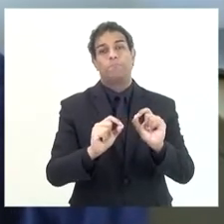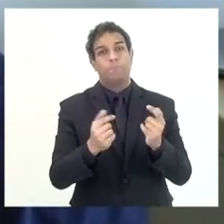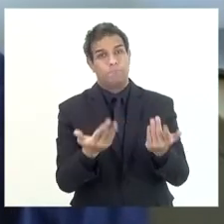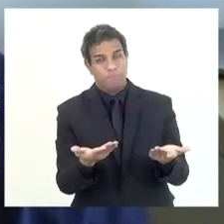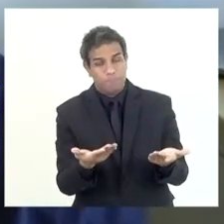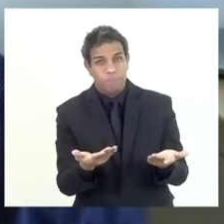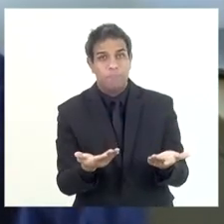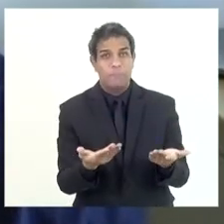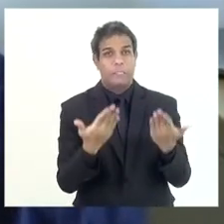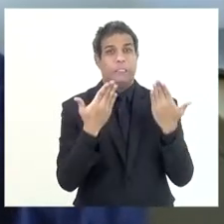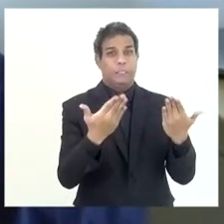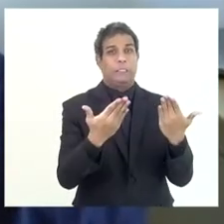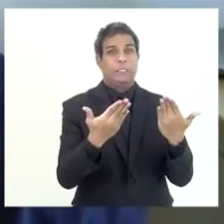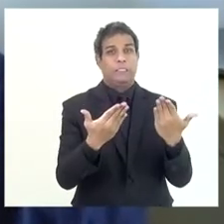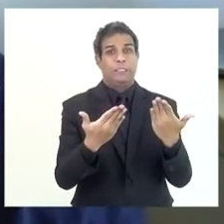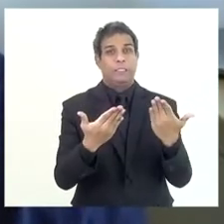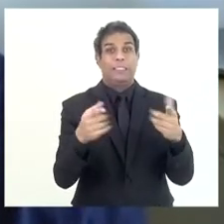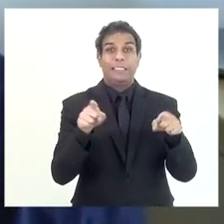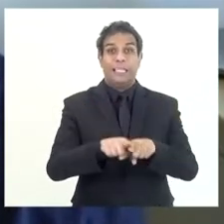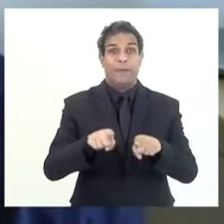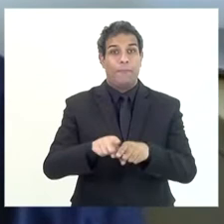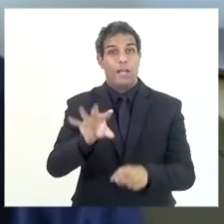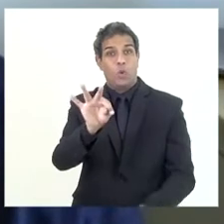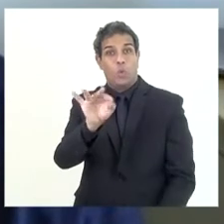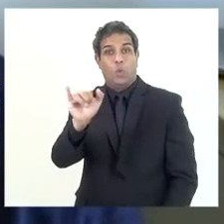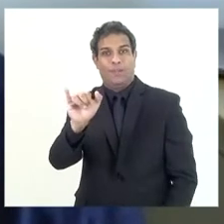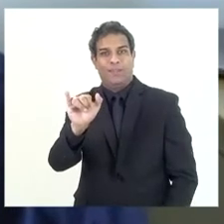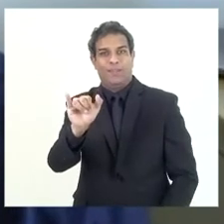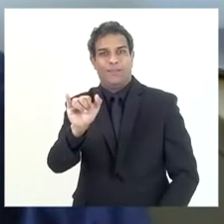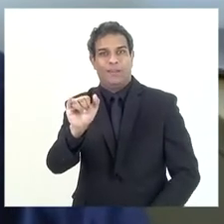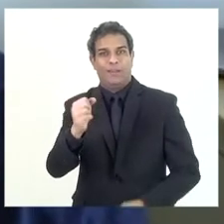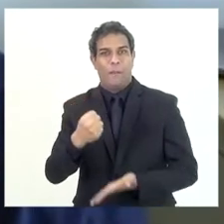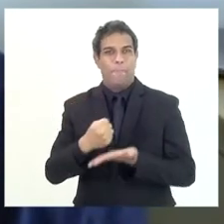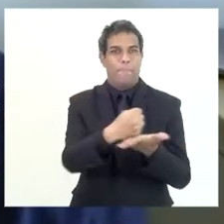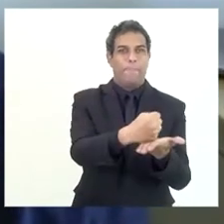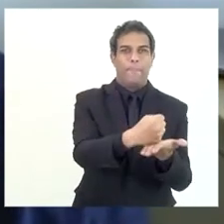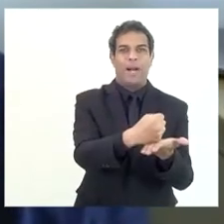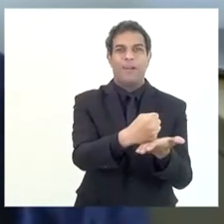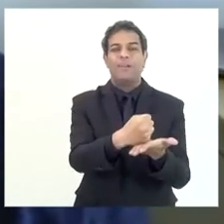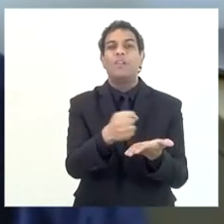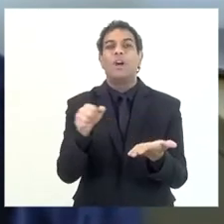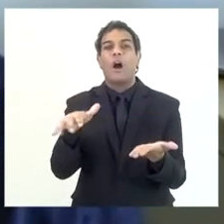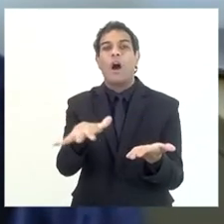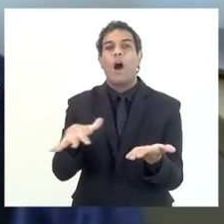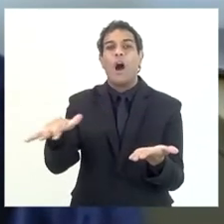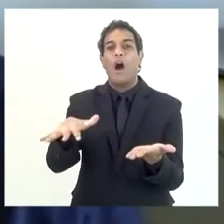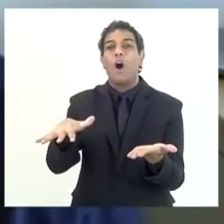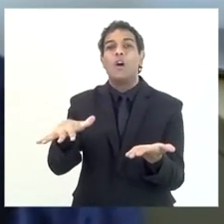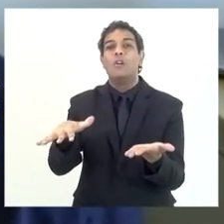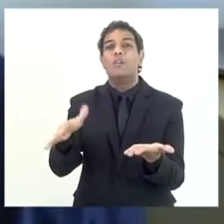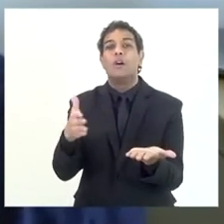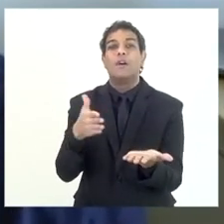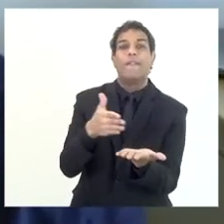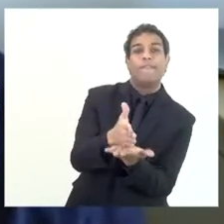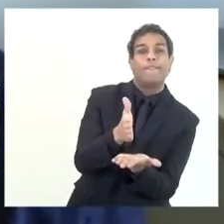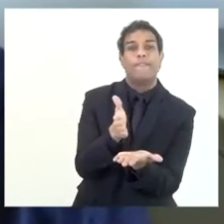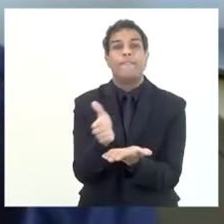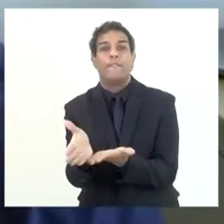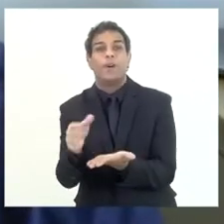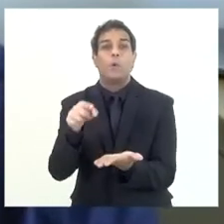na sua tecnologia de informação os dois campos de lançamento, do principal